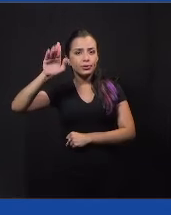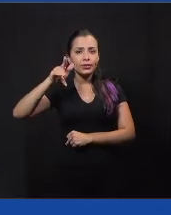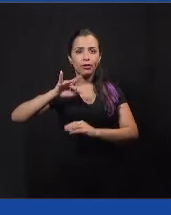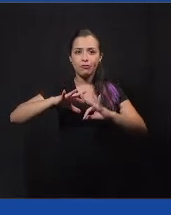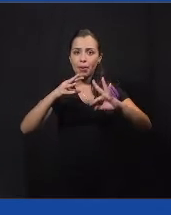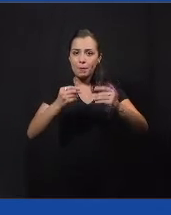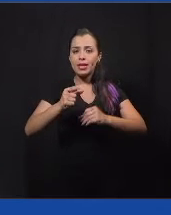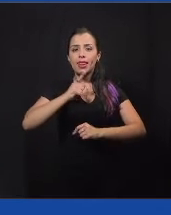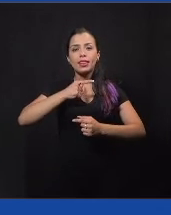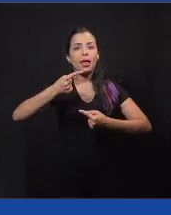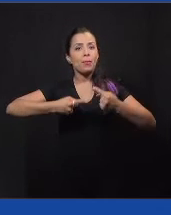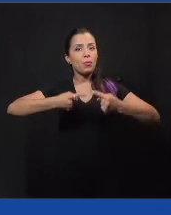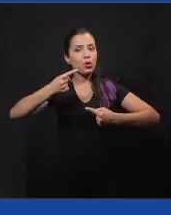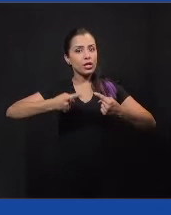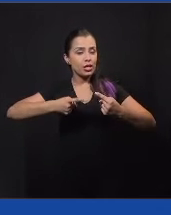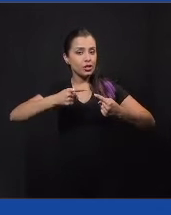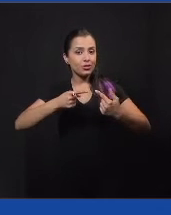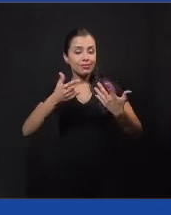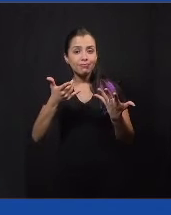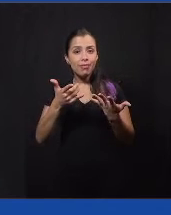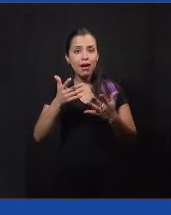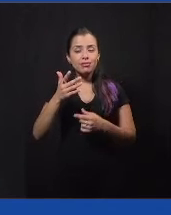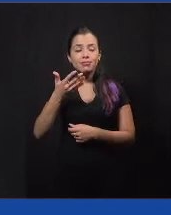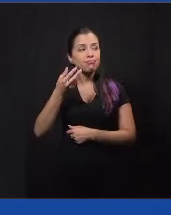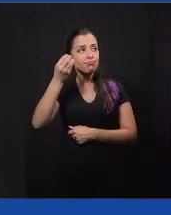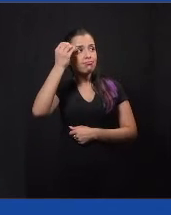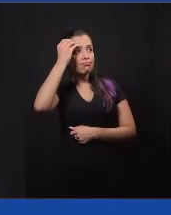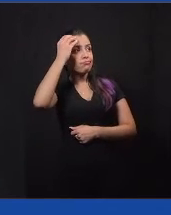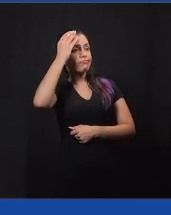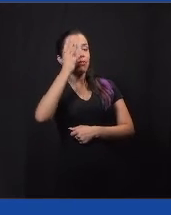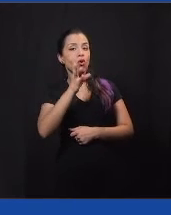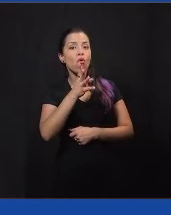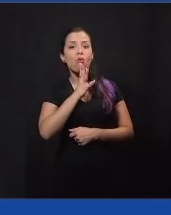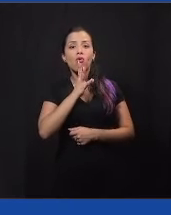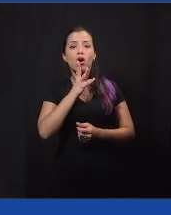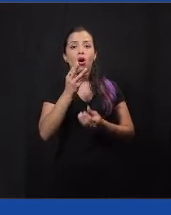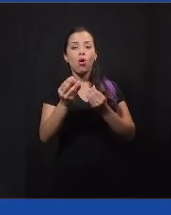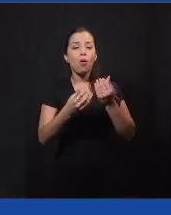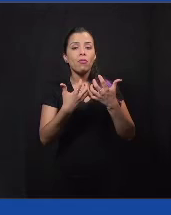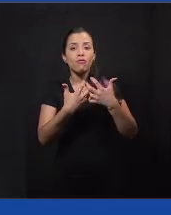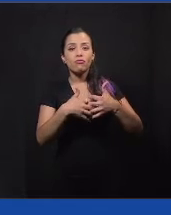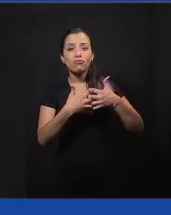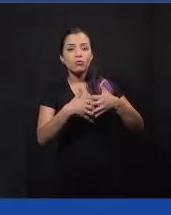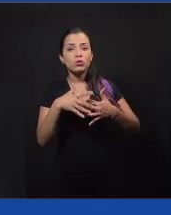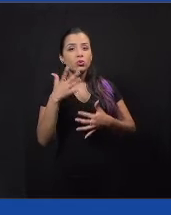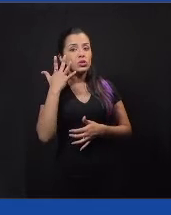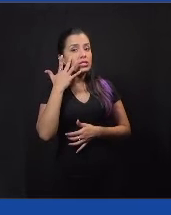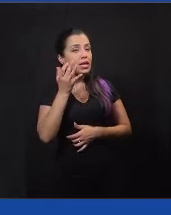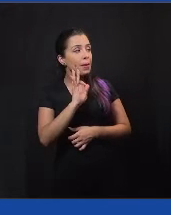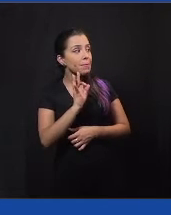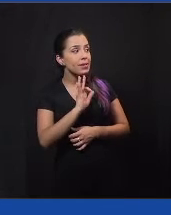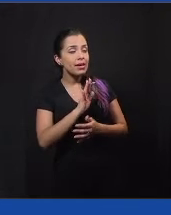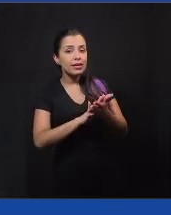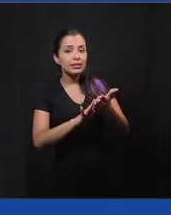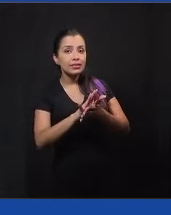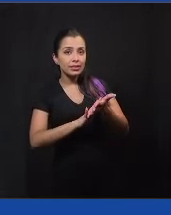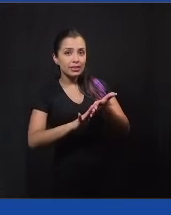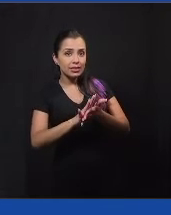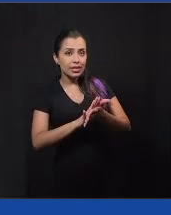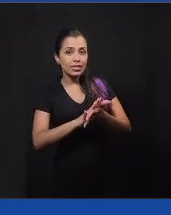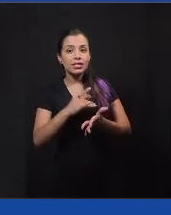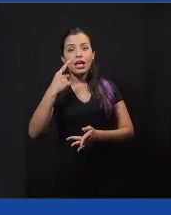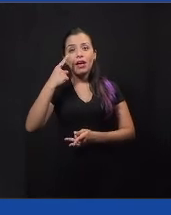mas não tinham um conhecimento sobre esse funcionamento, o conhecimento era baixo, a questão da cultura